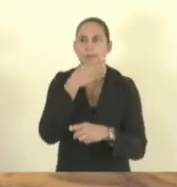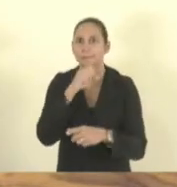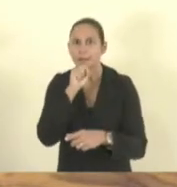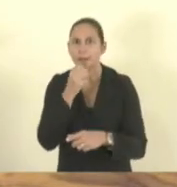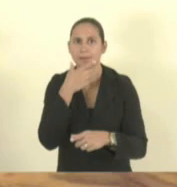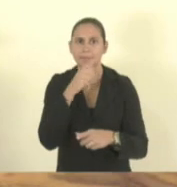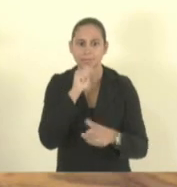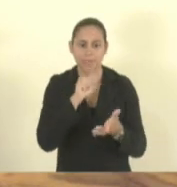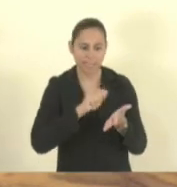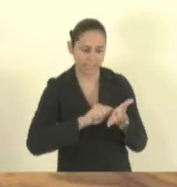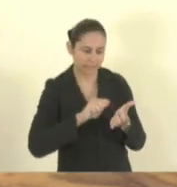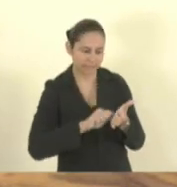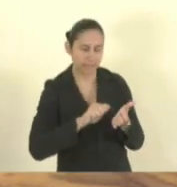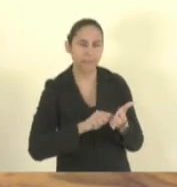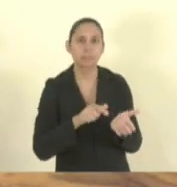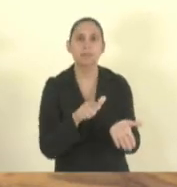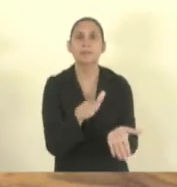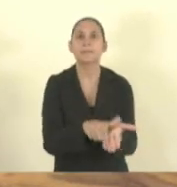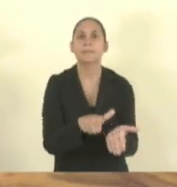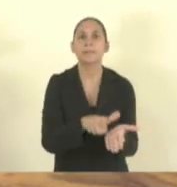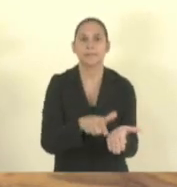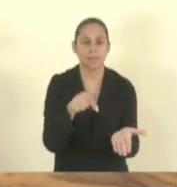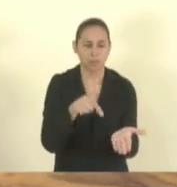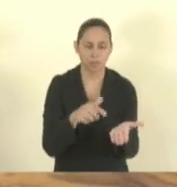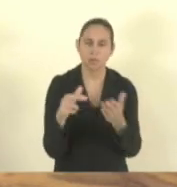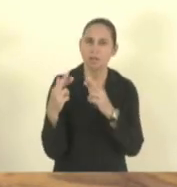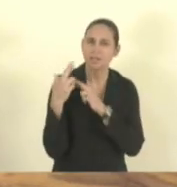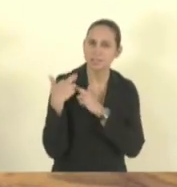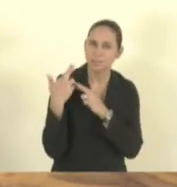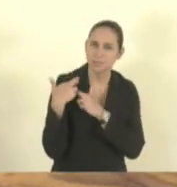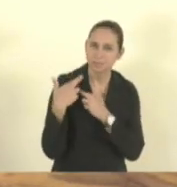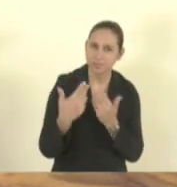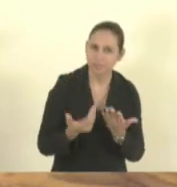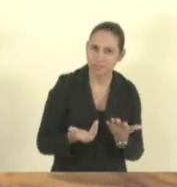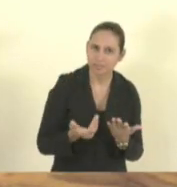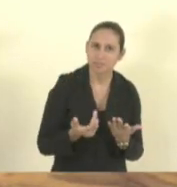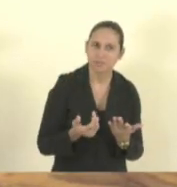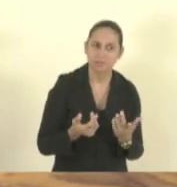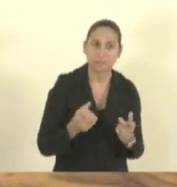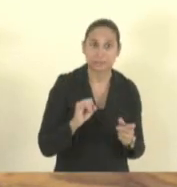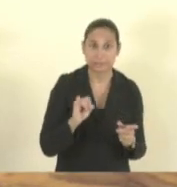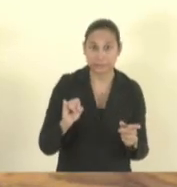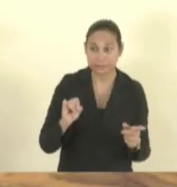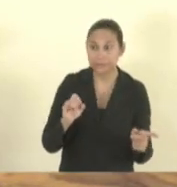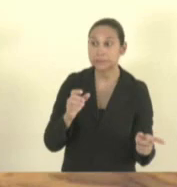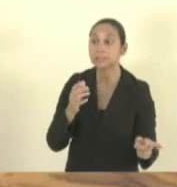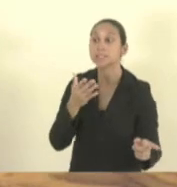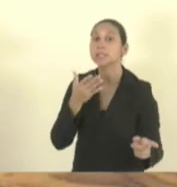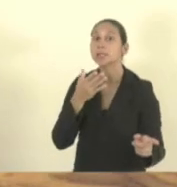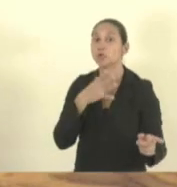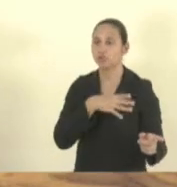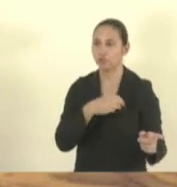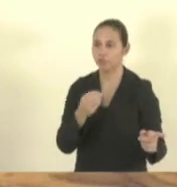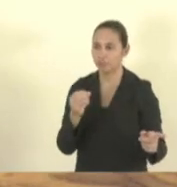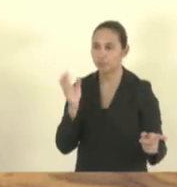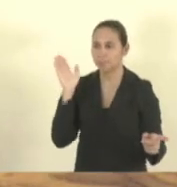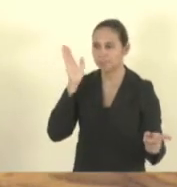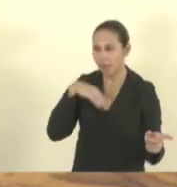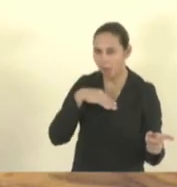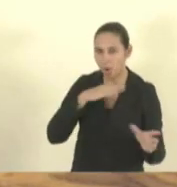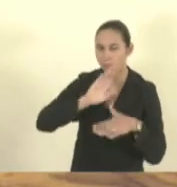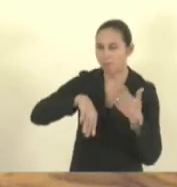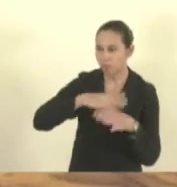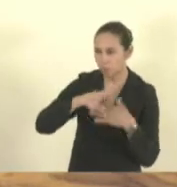vai fazer. Como assim? Se o filho se comportar mal, o